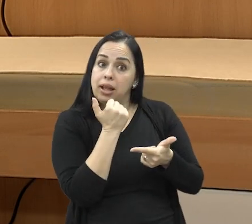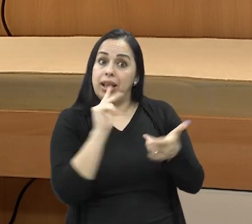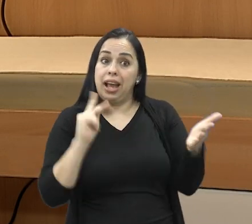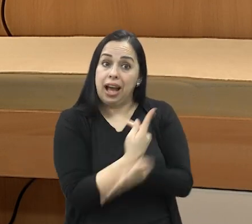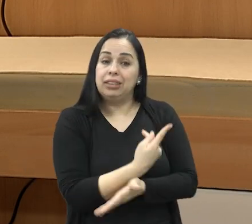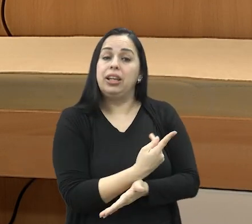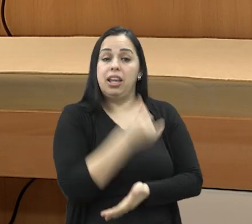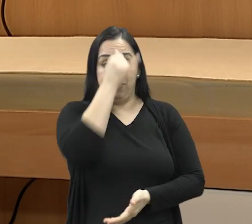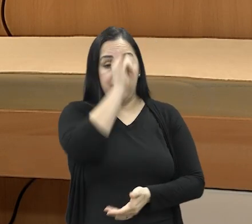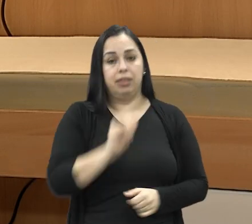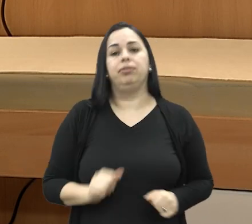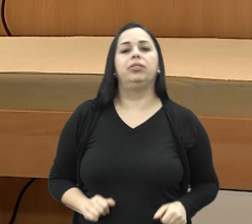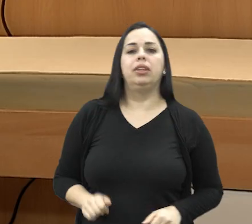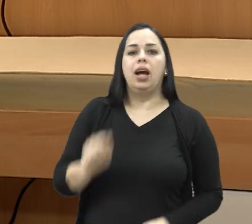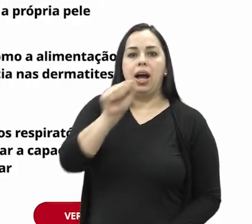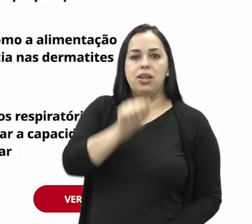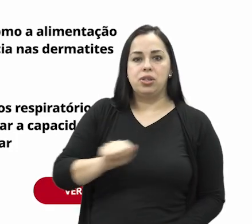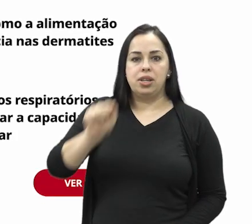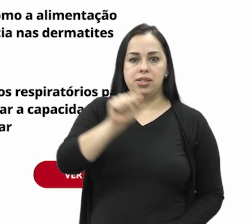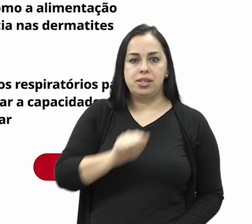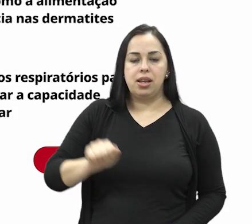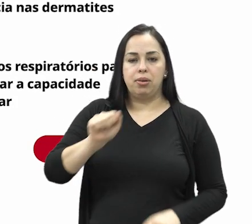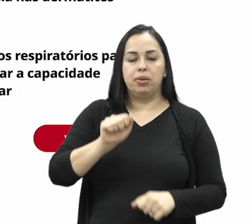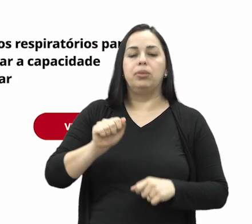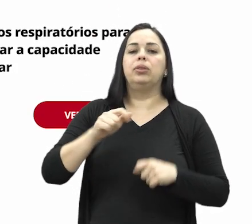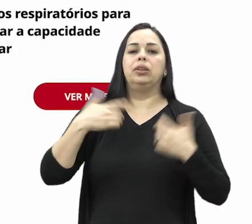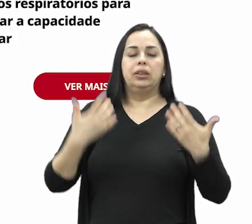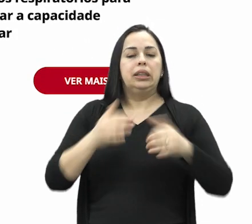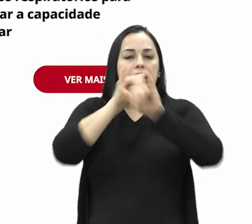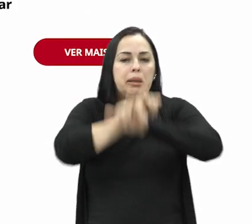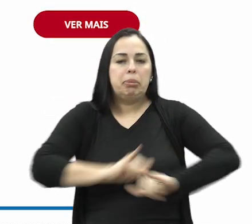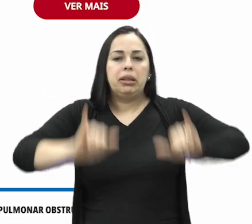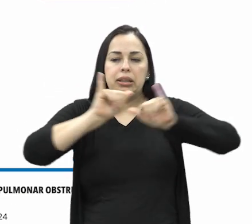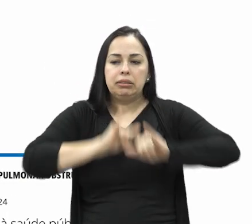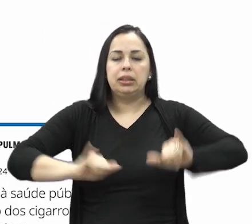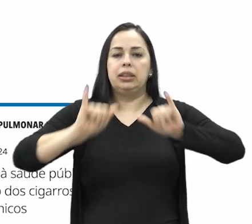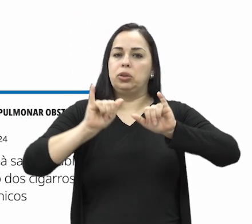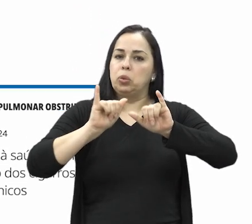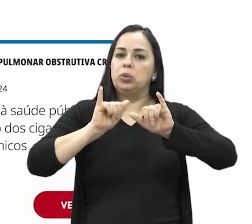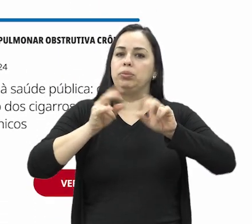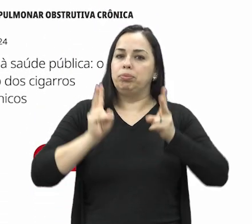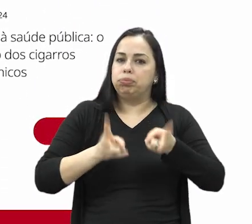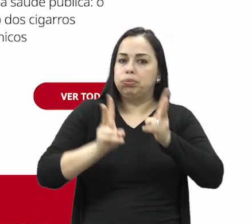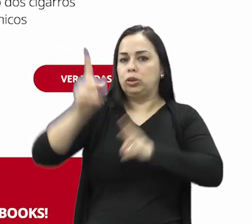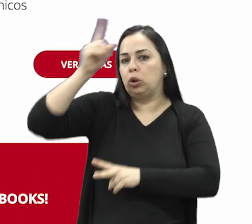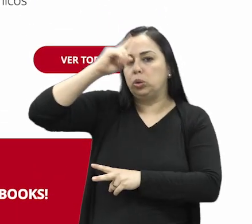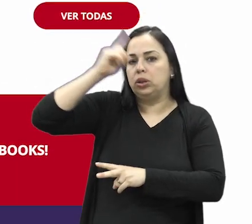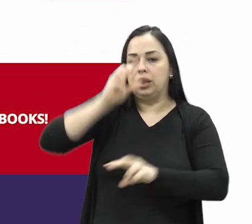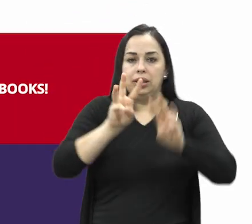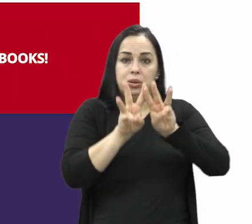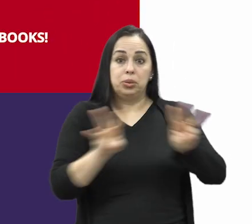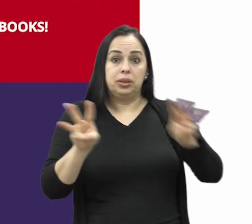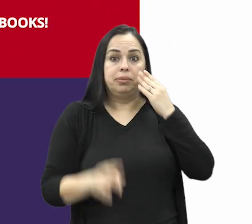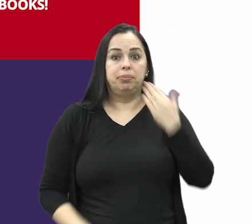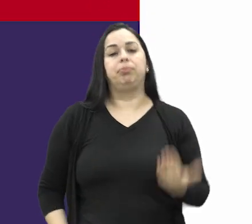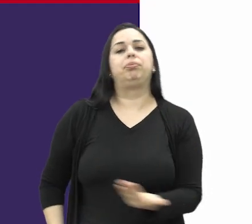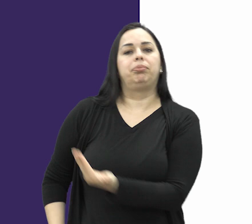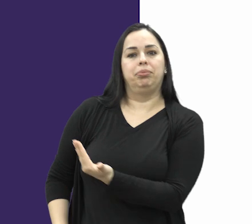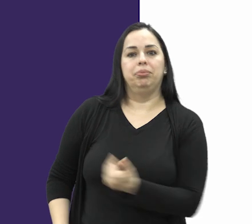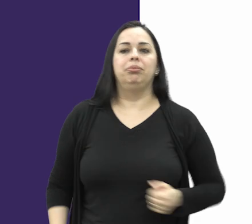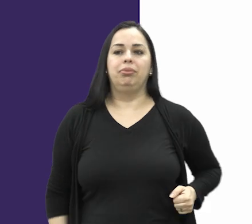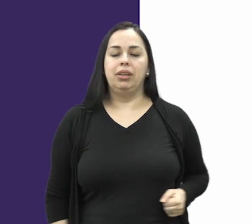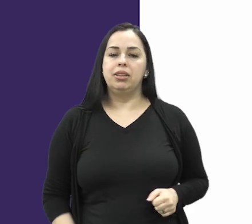alimentação que não é devida. Alertas que a Associação Crônicos do Dia a Dia propaga através de campanhas.